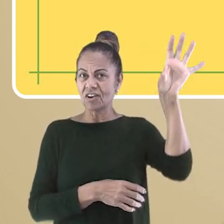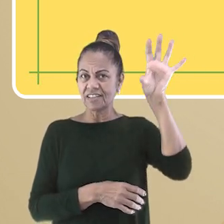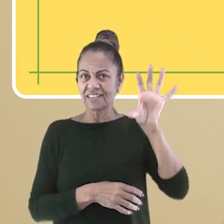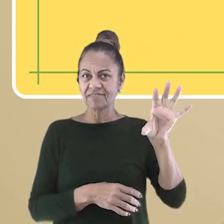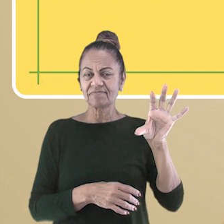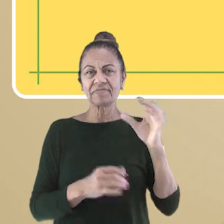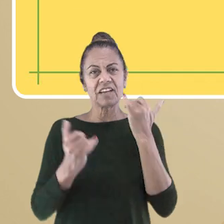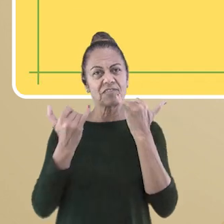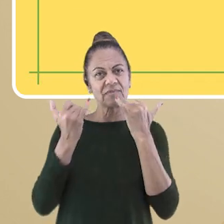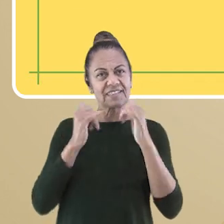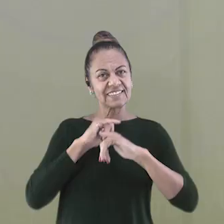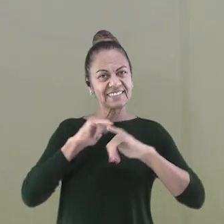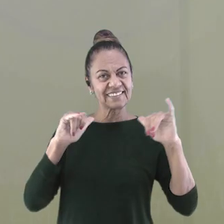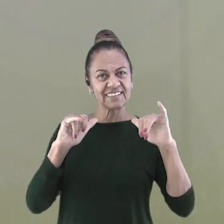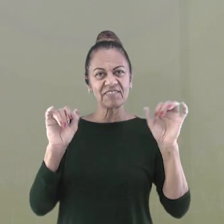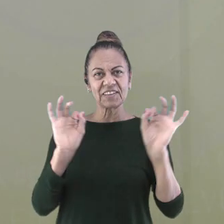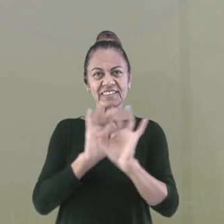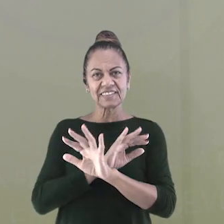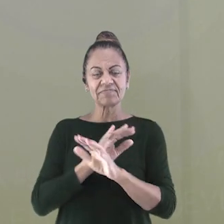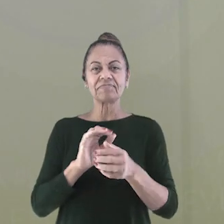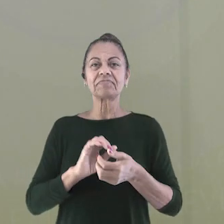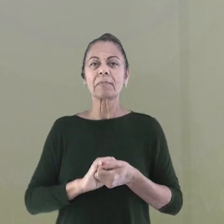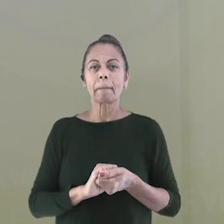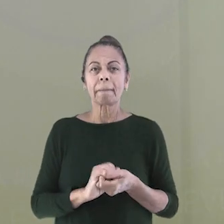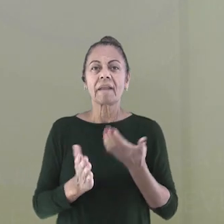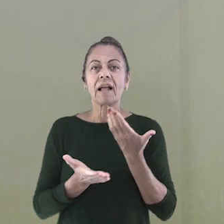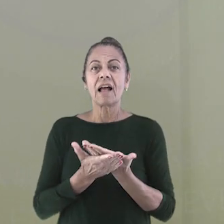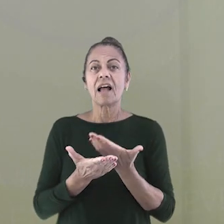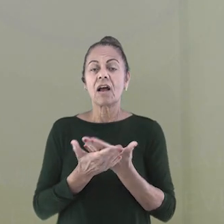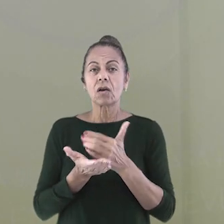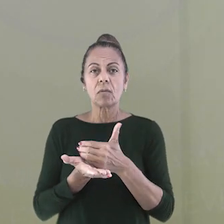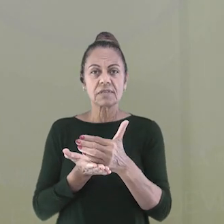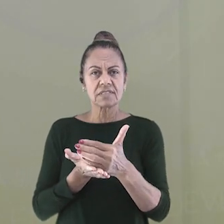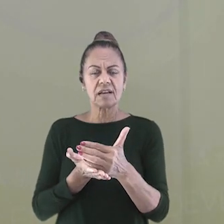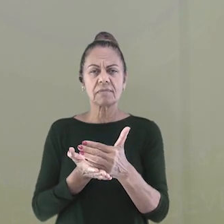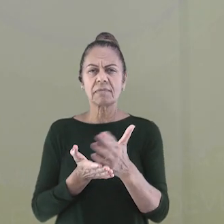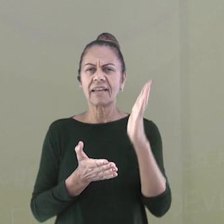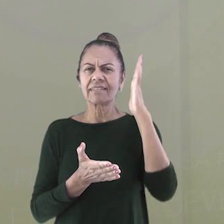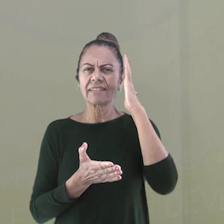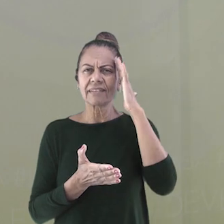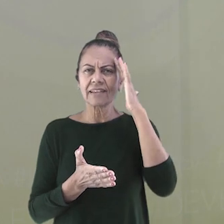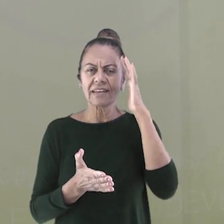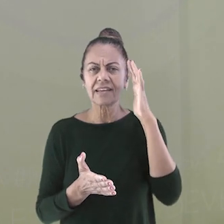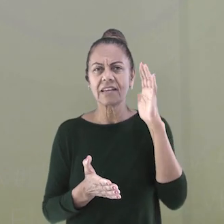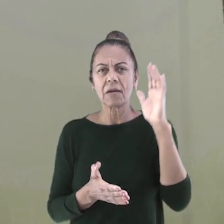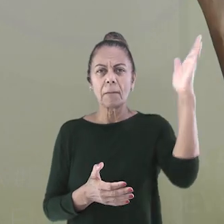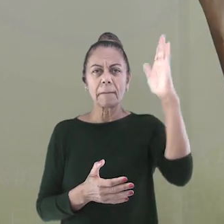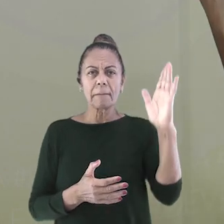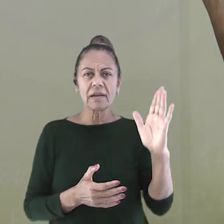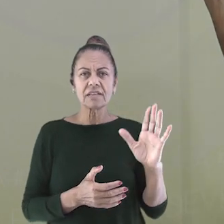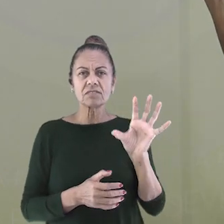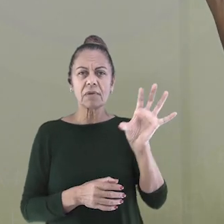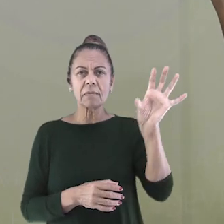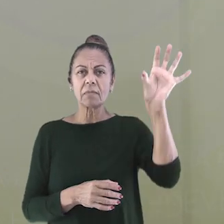dadas, vamos à nossa aula. Para começar a entender a divisão territorial do nosso país, precisamos voltar